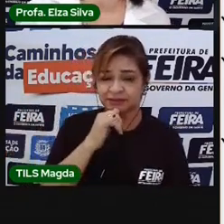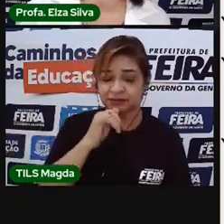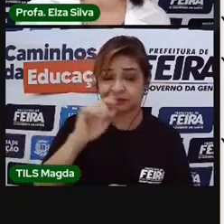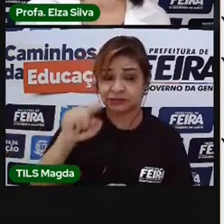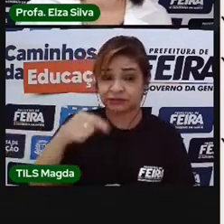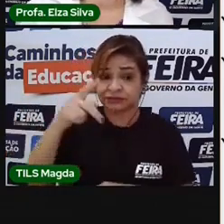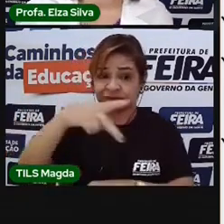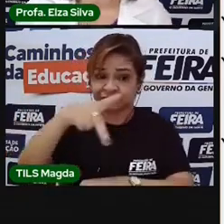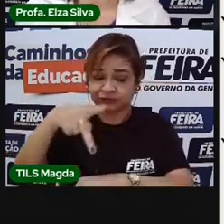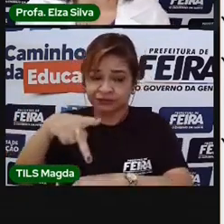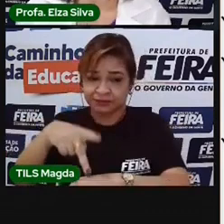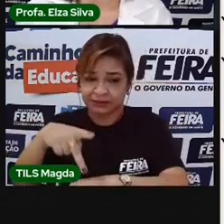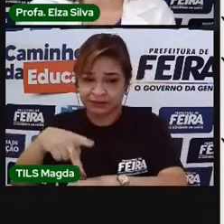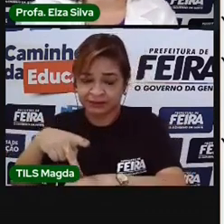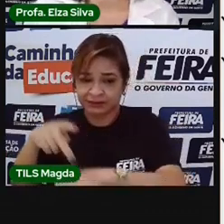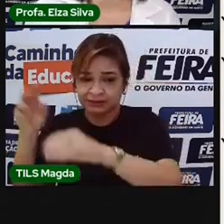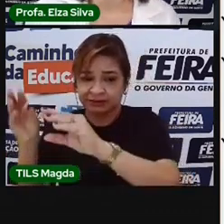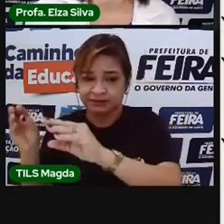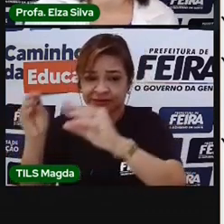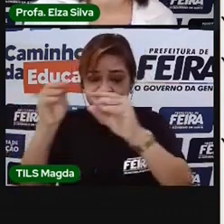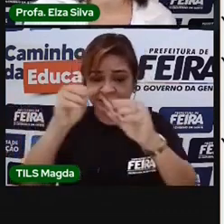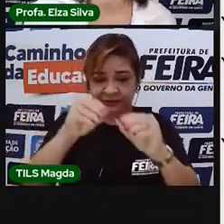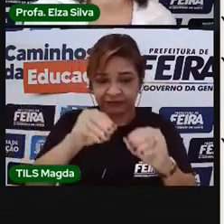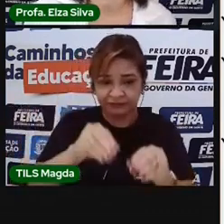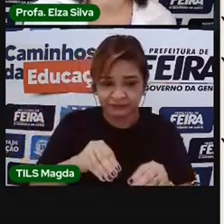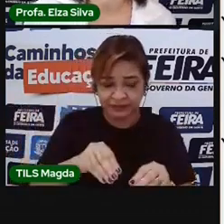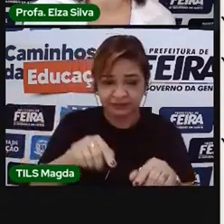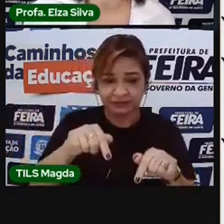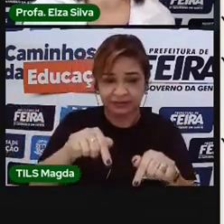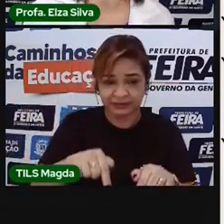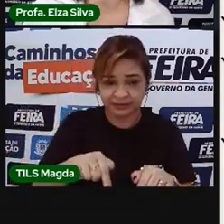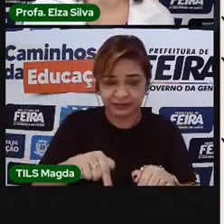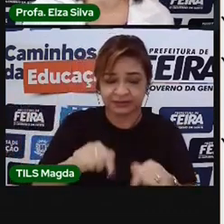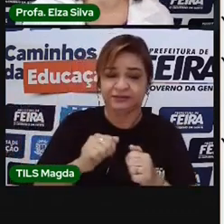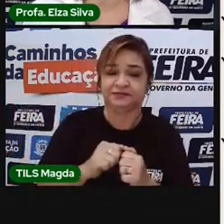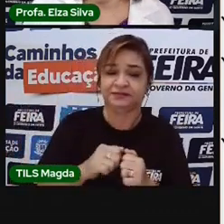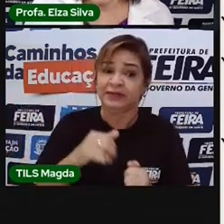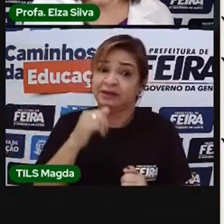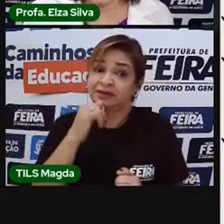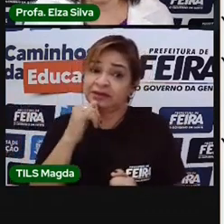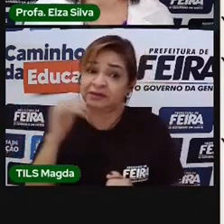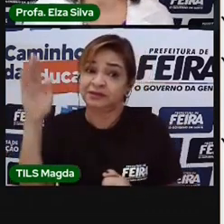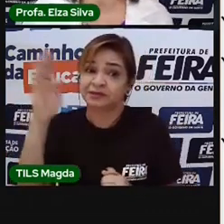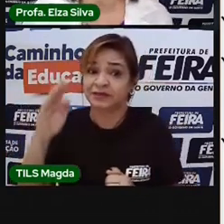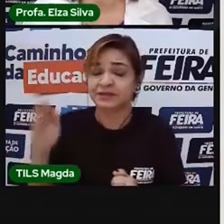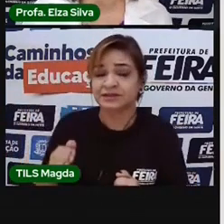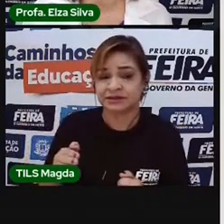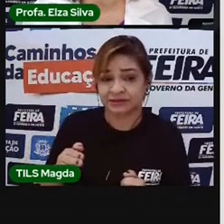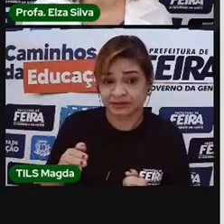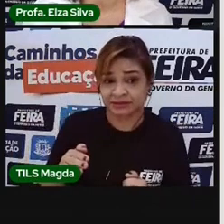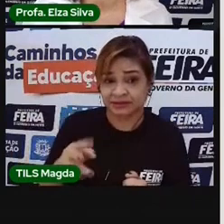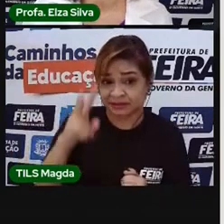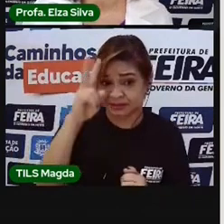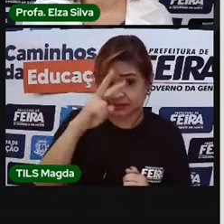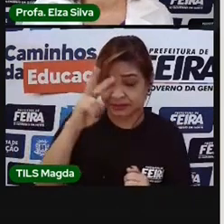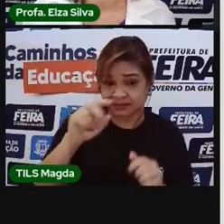inglesa. Foi isso que nós percebemos nesse momento na tirinha.